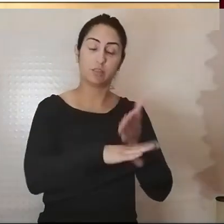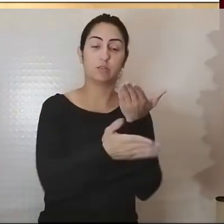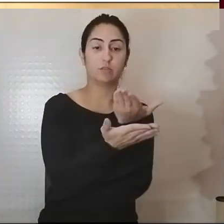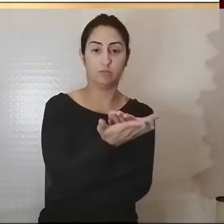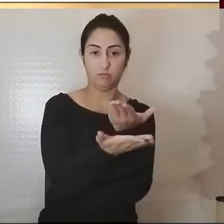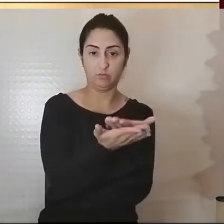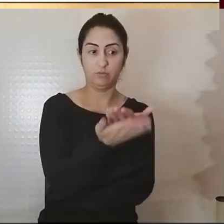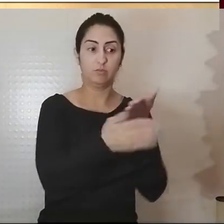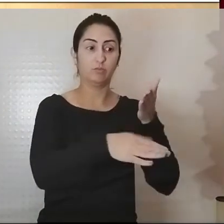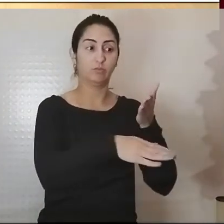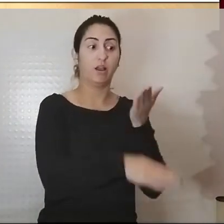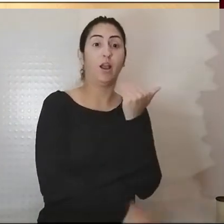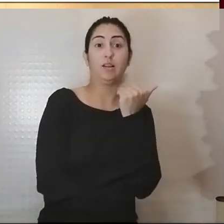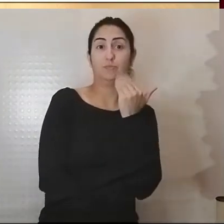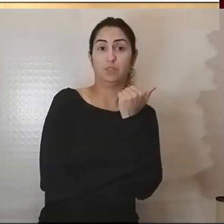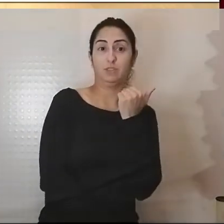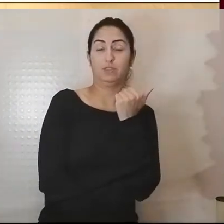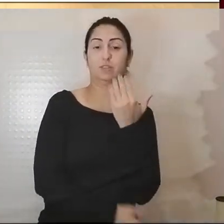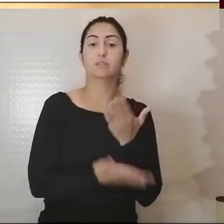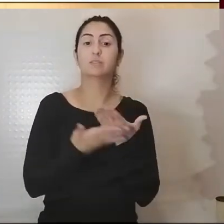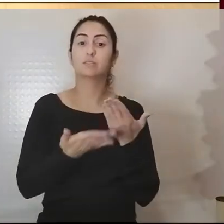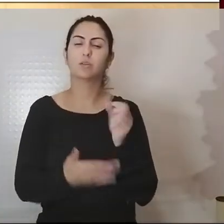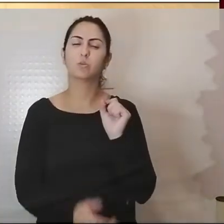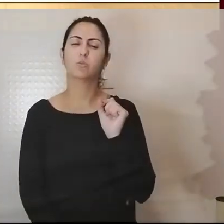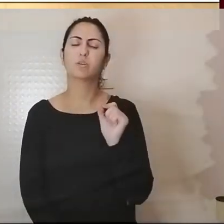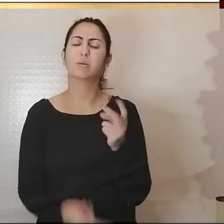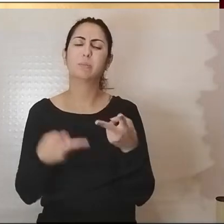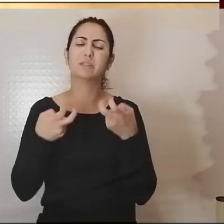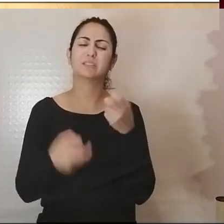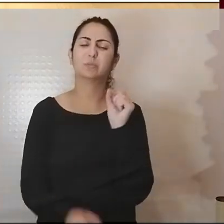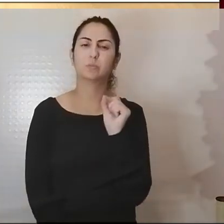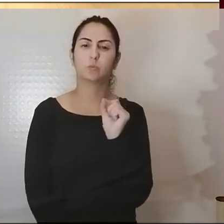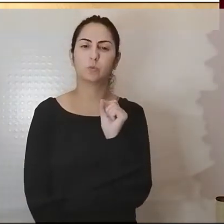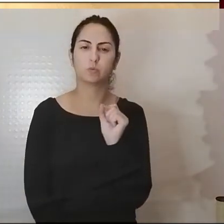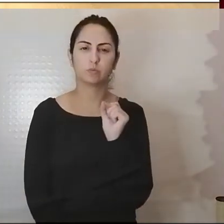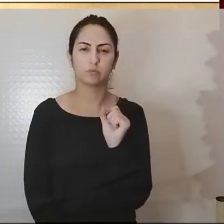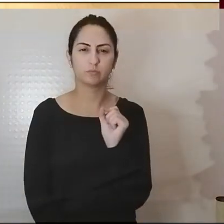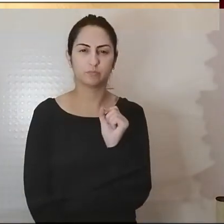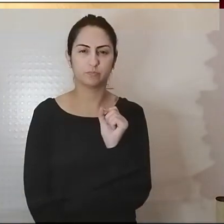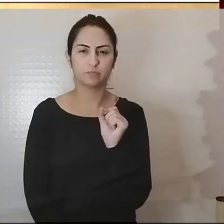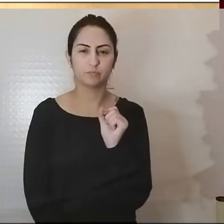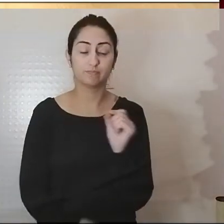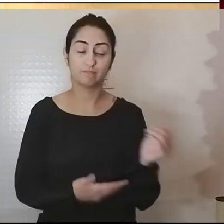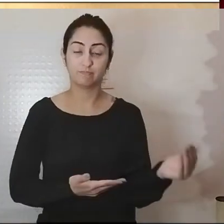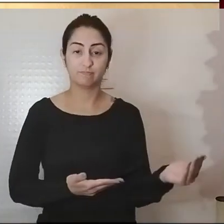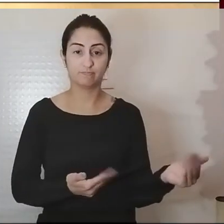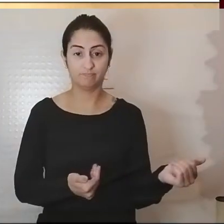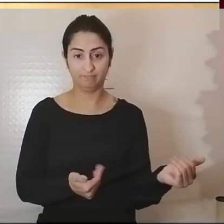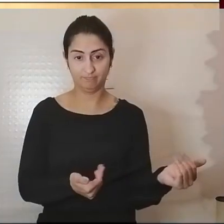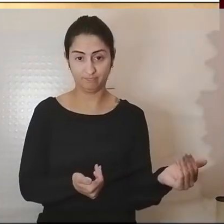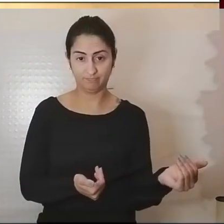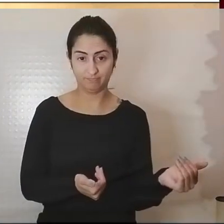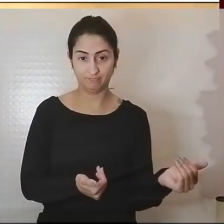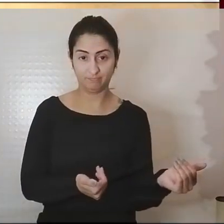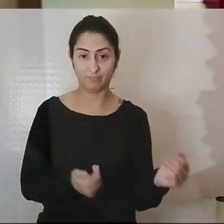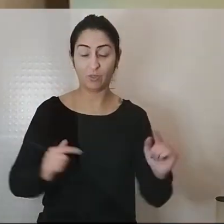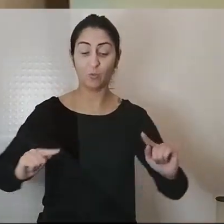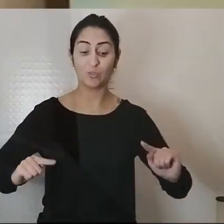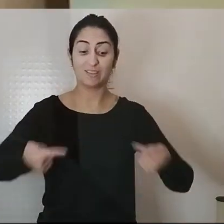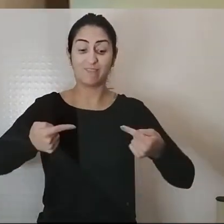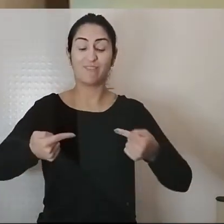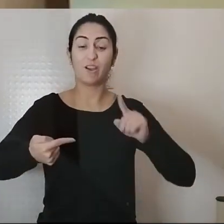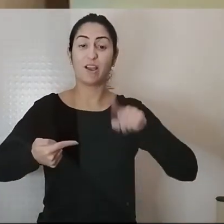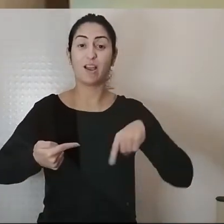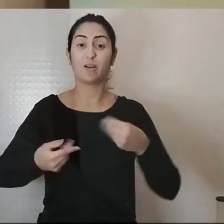e a constatação é que destes jovens é que o grande desafio é